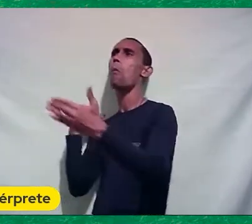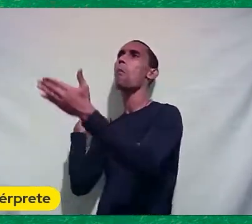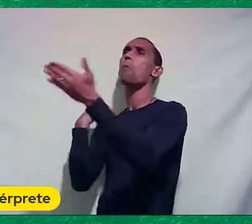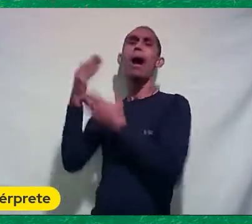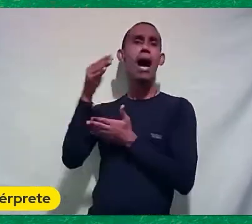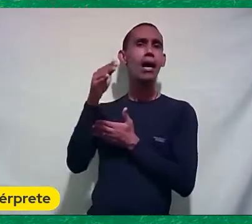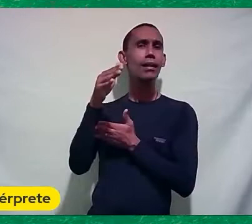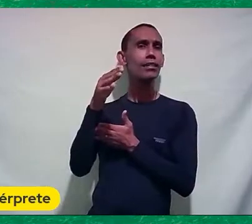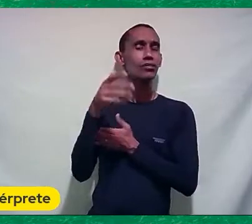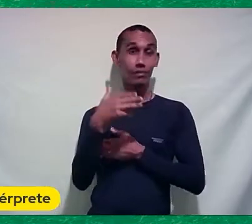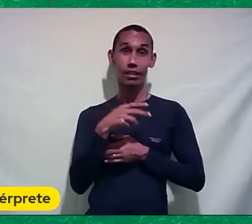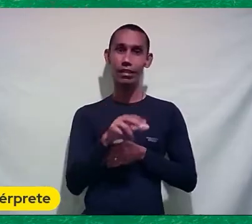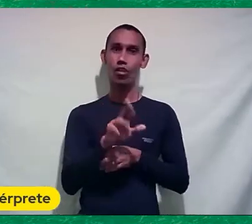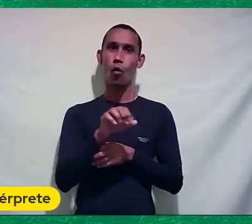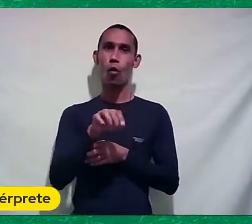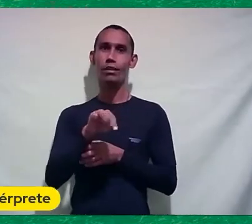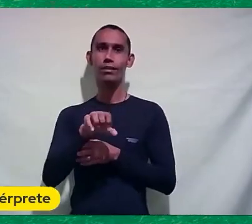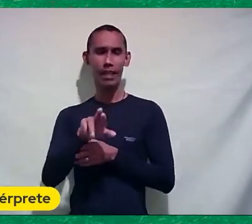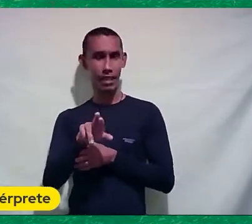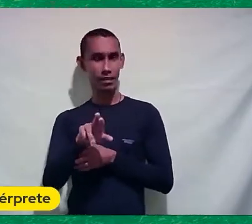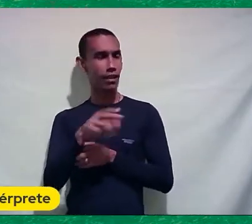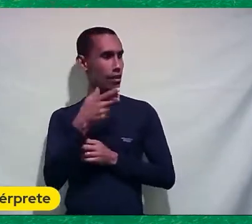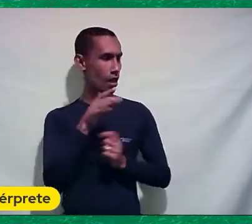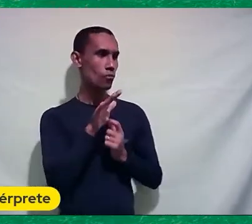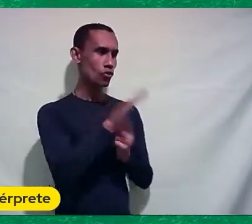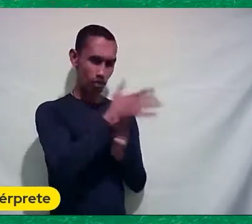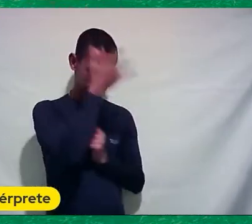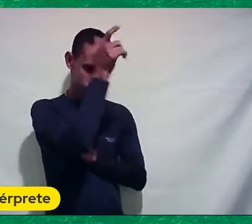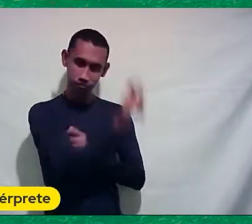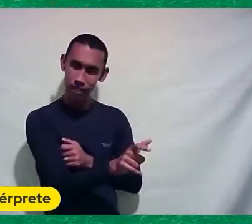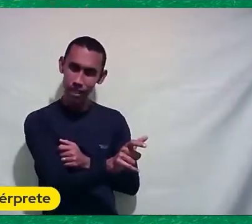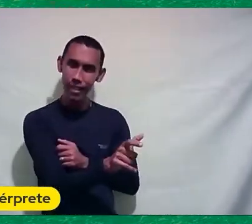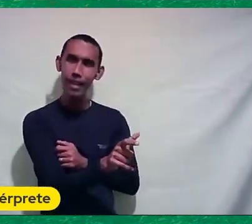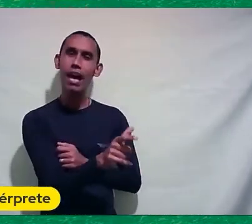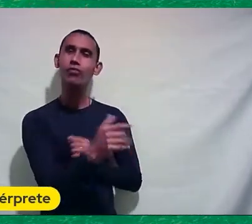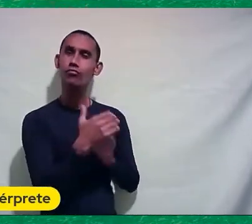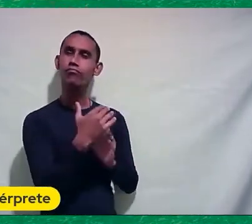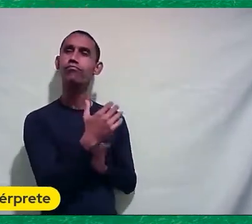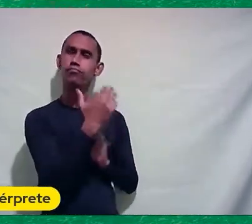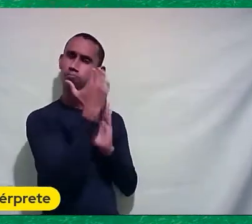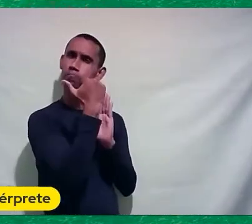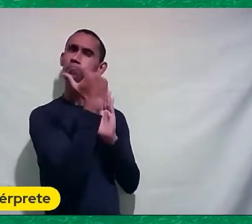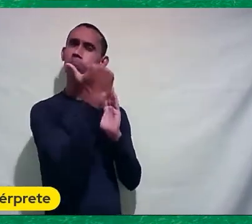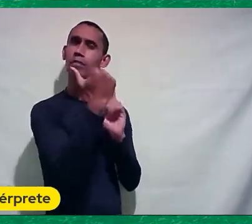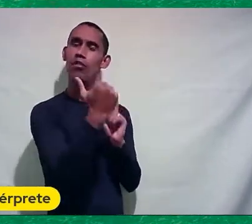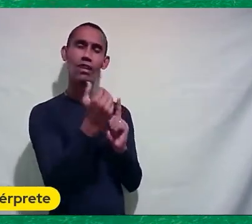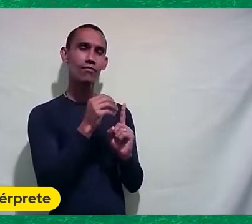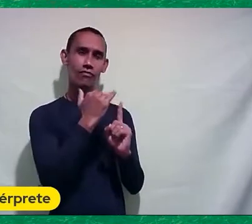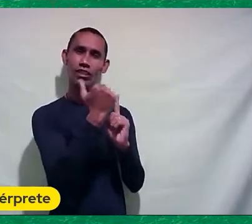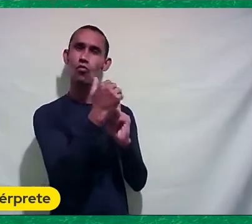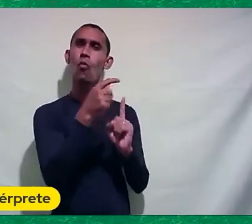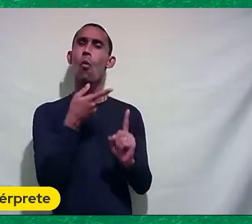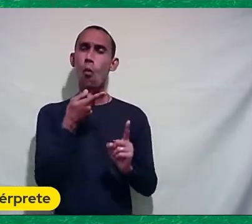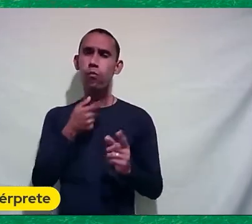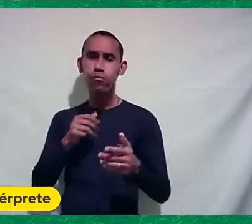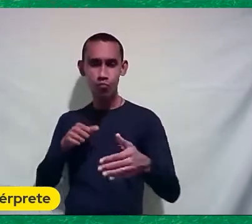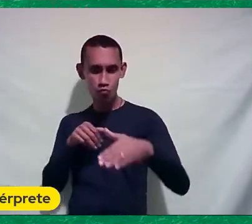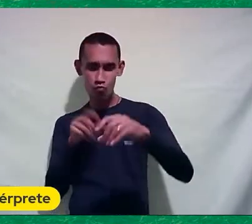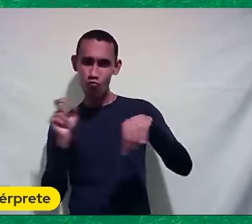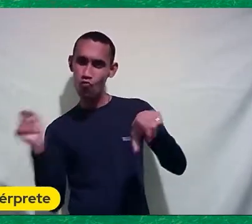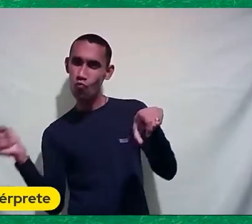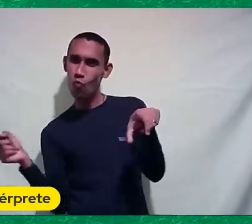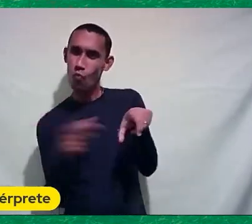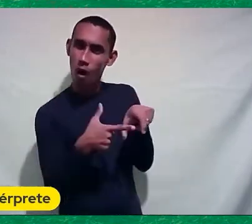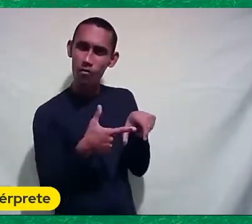de repente No roteiro Tem que ganhar o outro Tem aquele ator principal Que tem que fazer o gol E tem que Bom, sempre existem